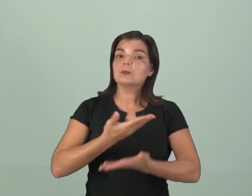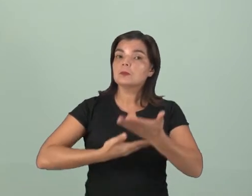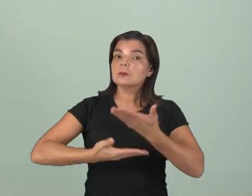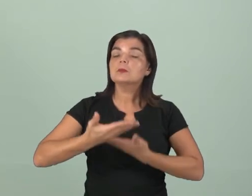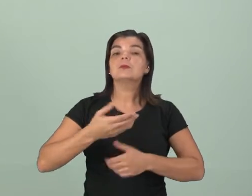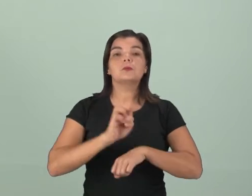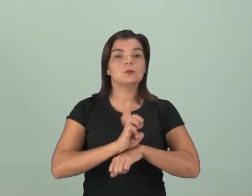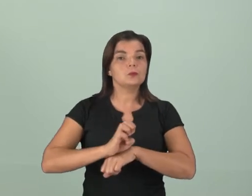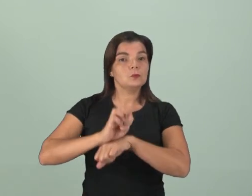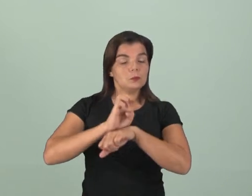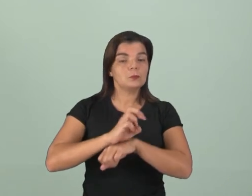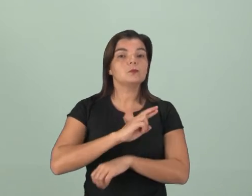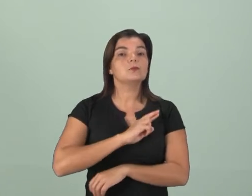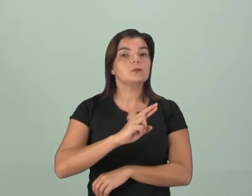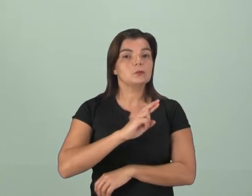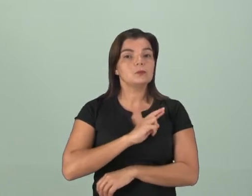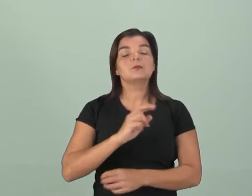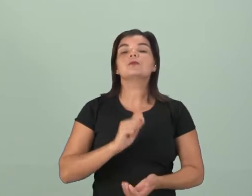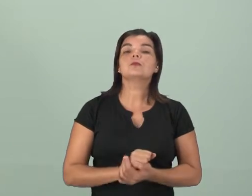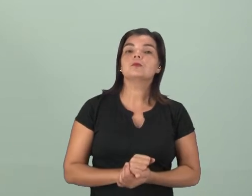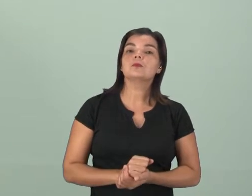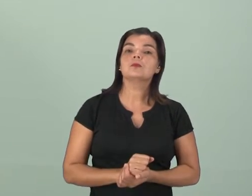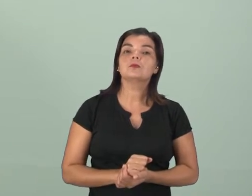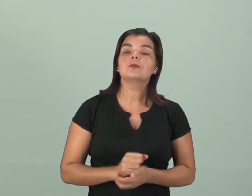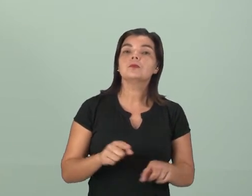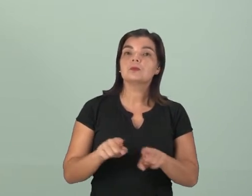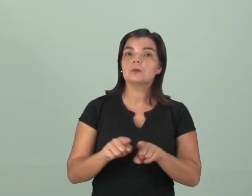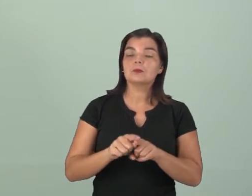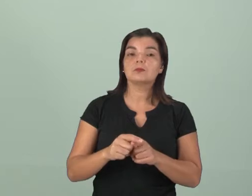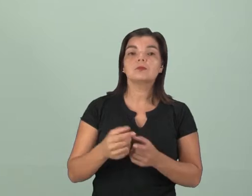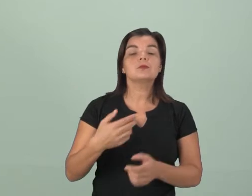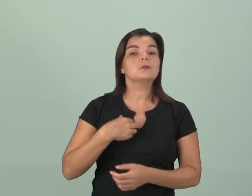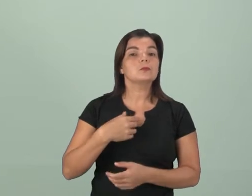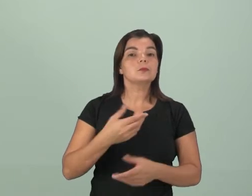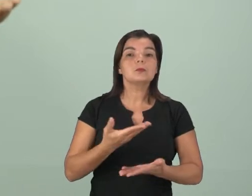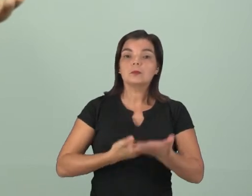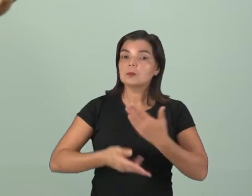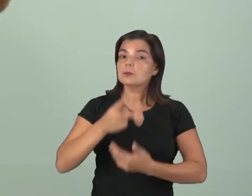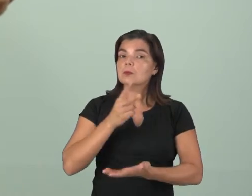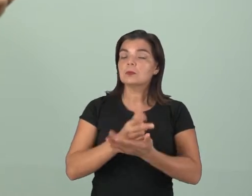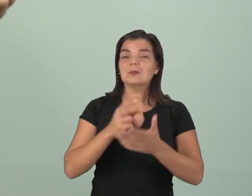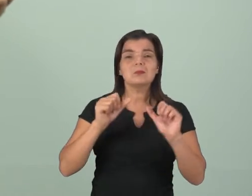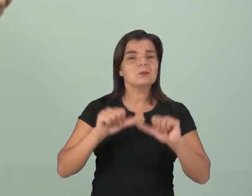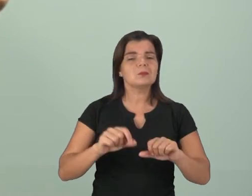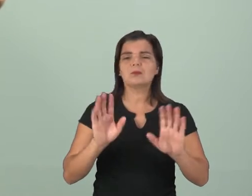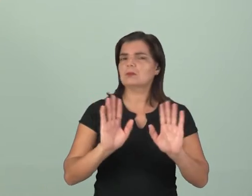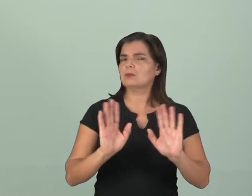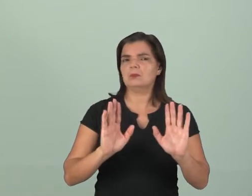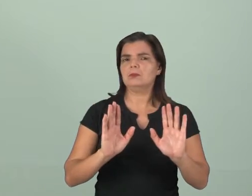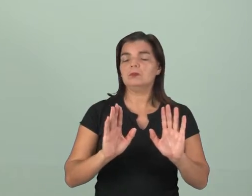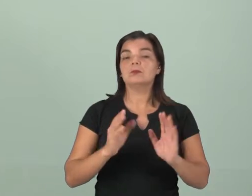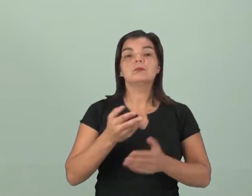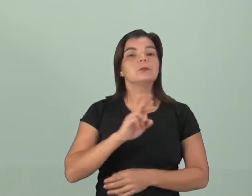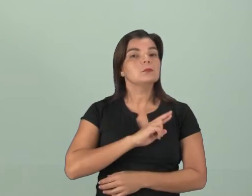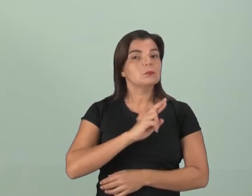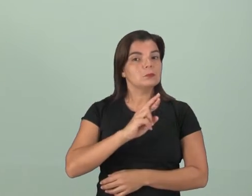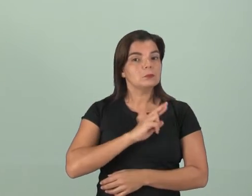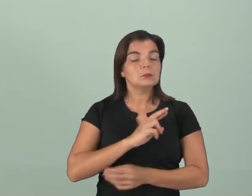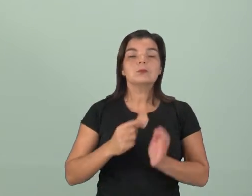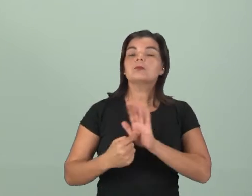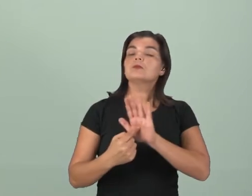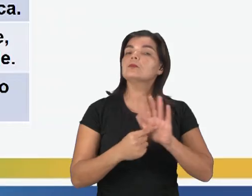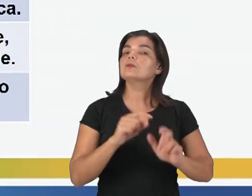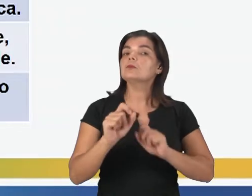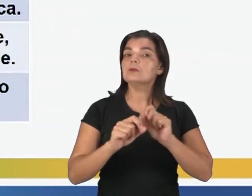relação do Estado com a religião, a relação da religião com o Estado é sempre negativa. Não. As religiões